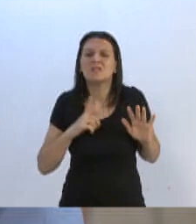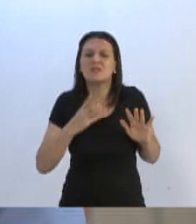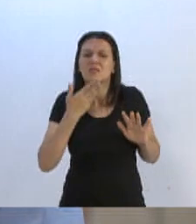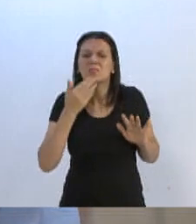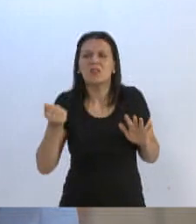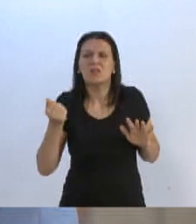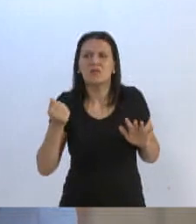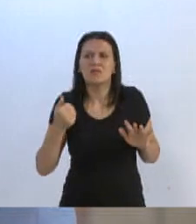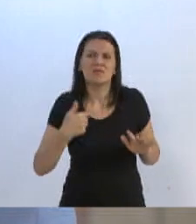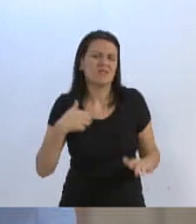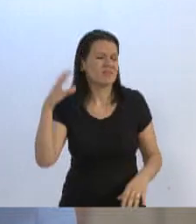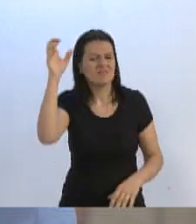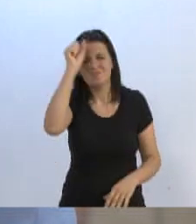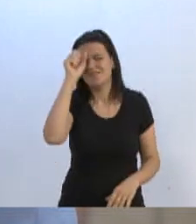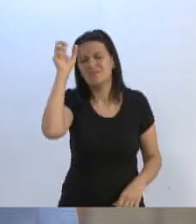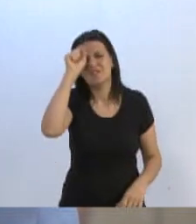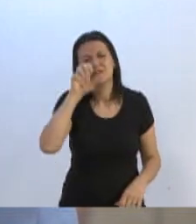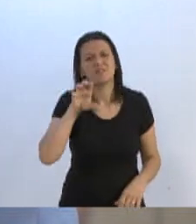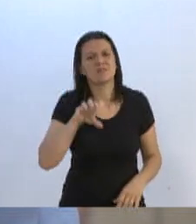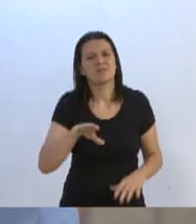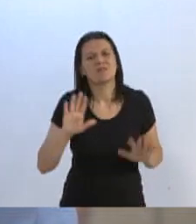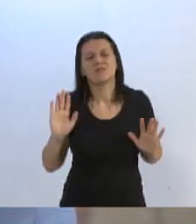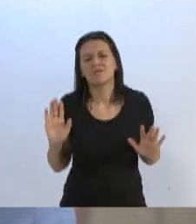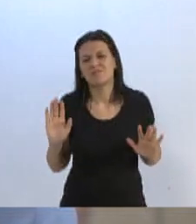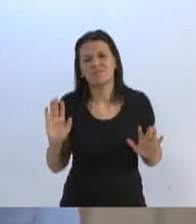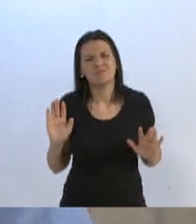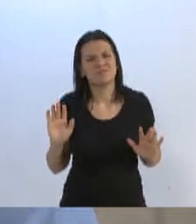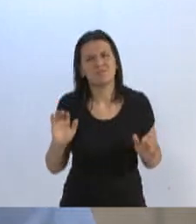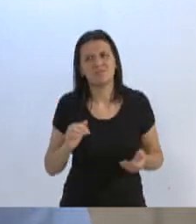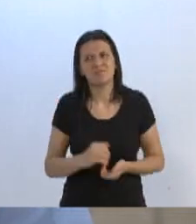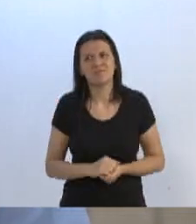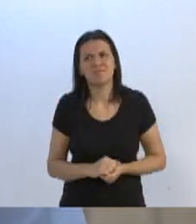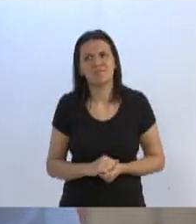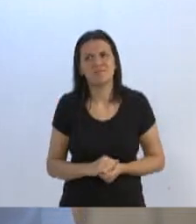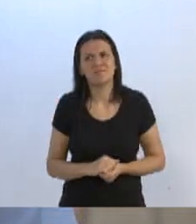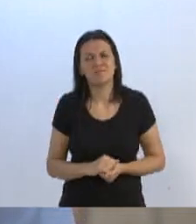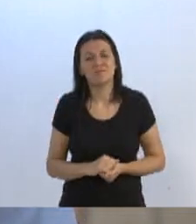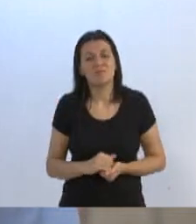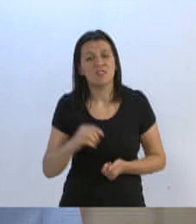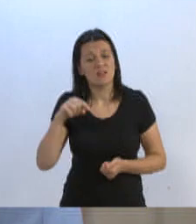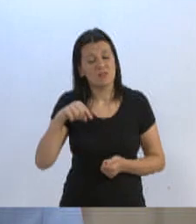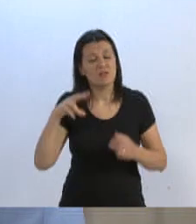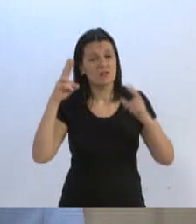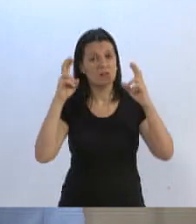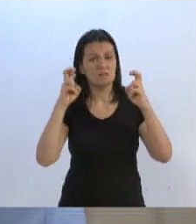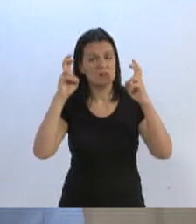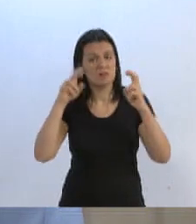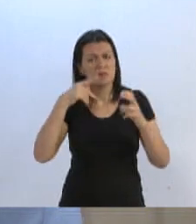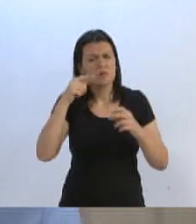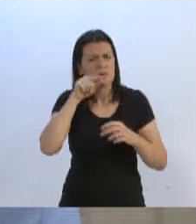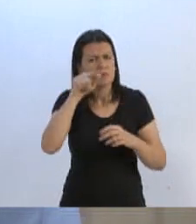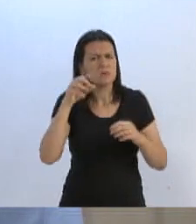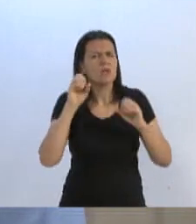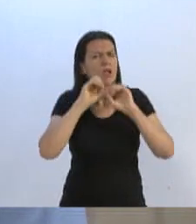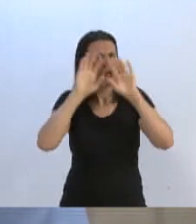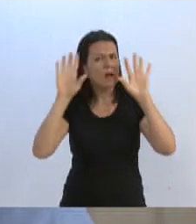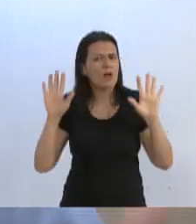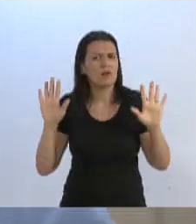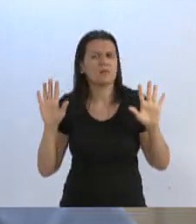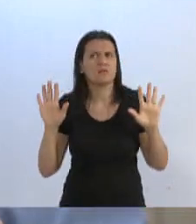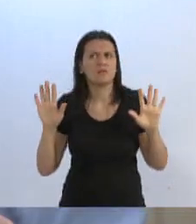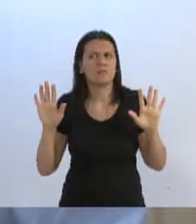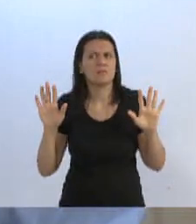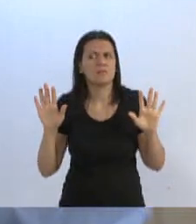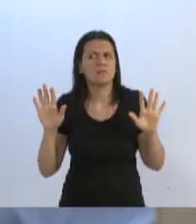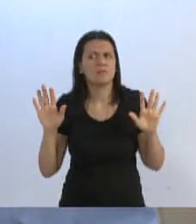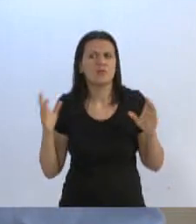Eu não aprendi assim. Não aprendi assim. E aqui, em cima desse tema, eu quero lhe deixar bem claro. Acabei